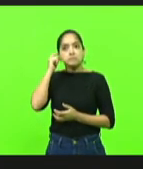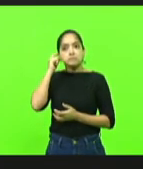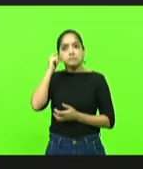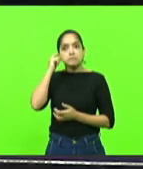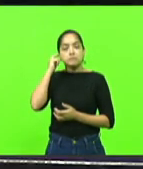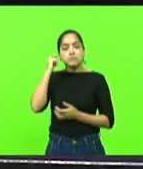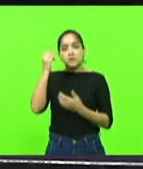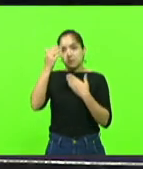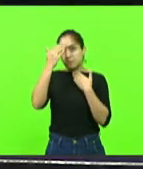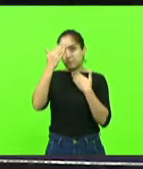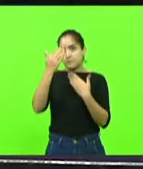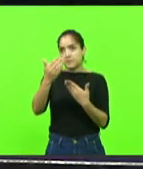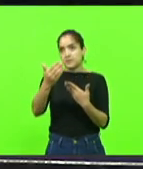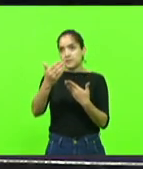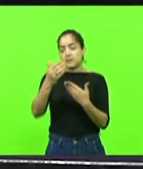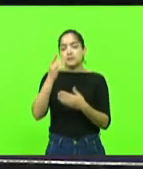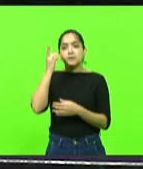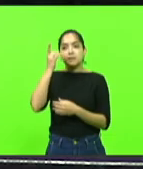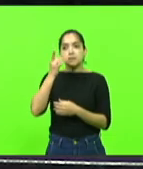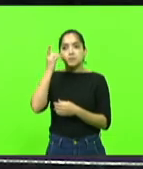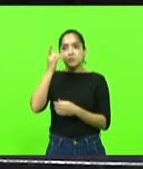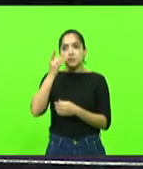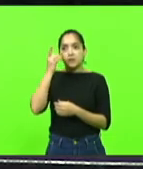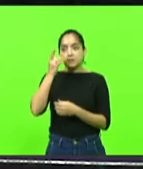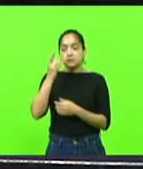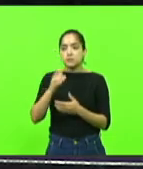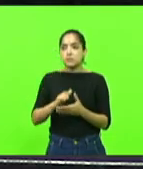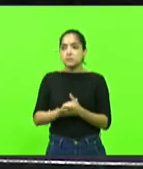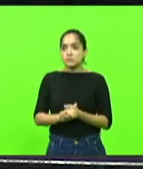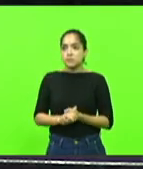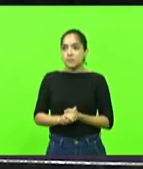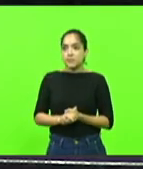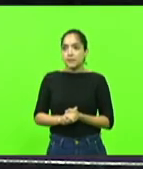Obrigado, deputado Felipe Estevam. Pela ordem, presidente.